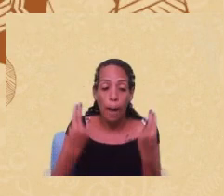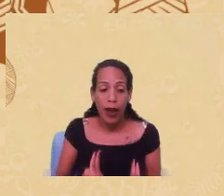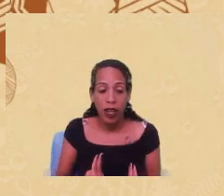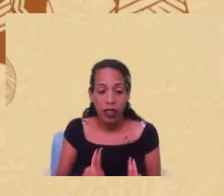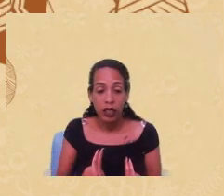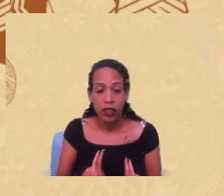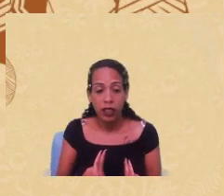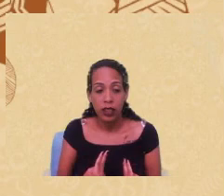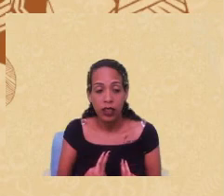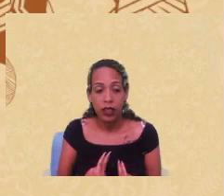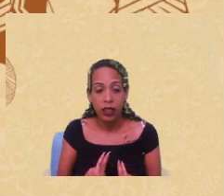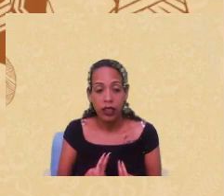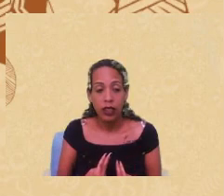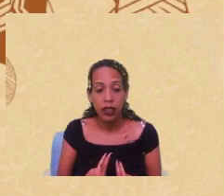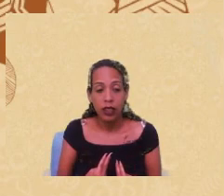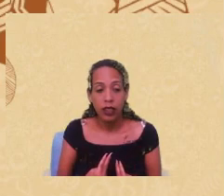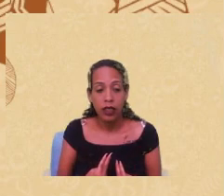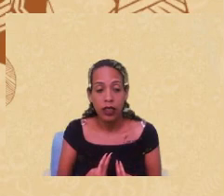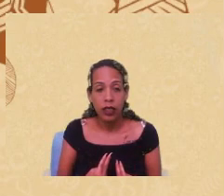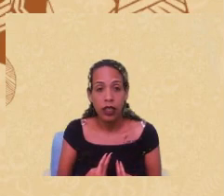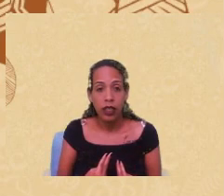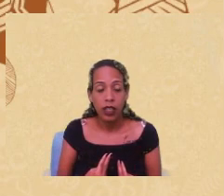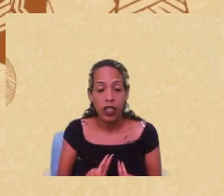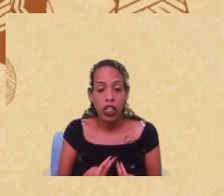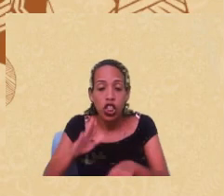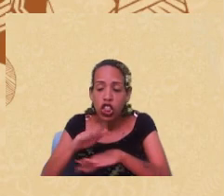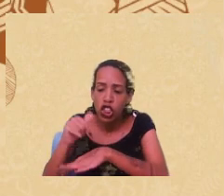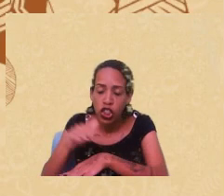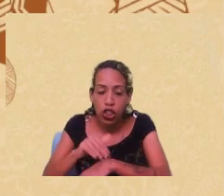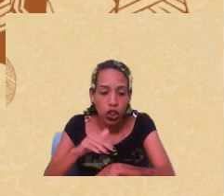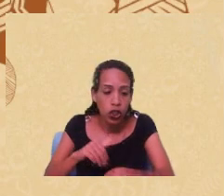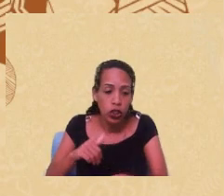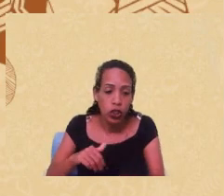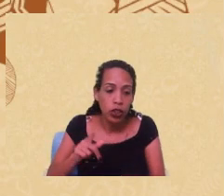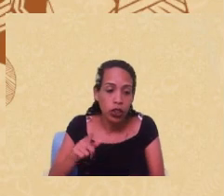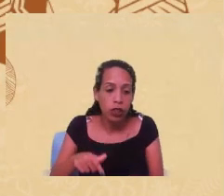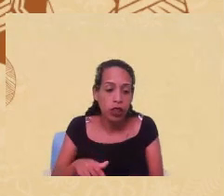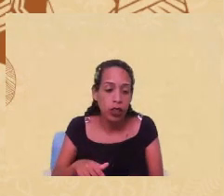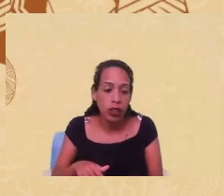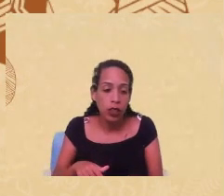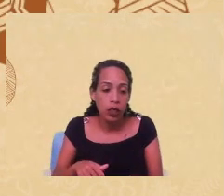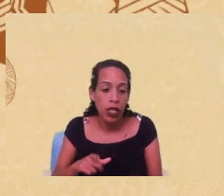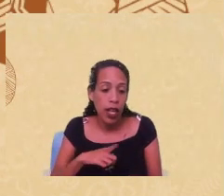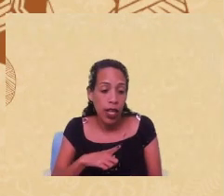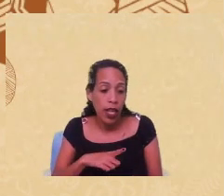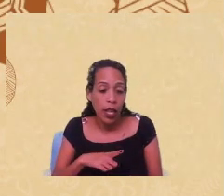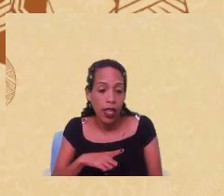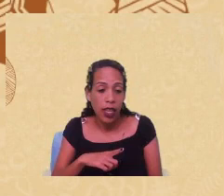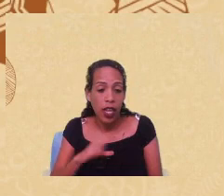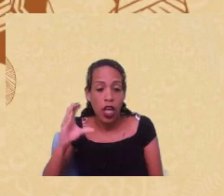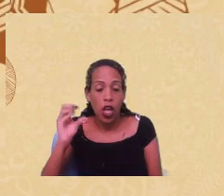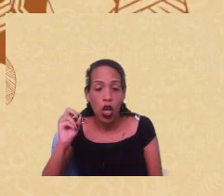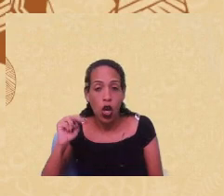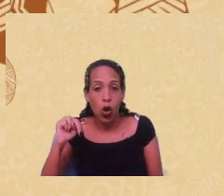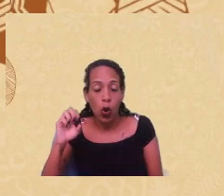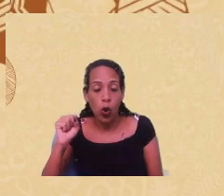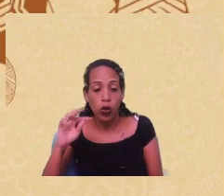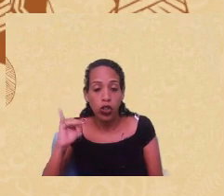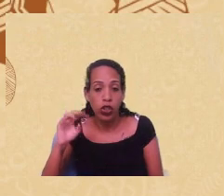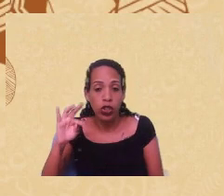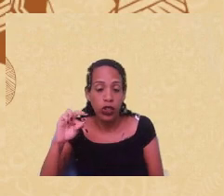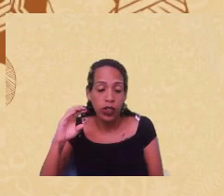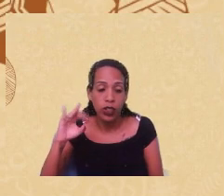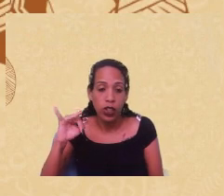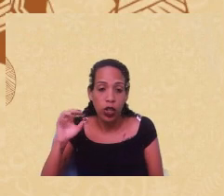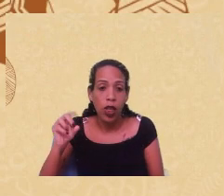nos convoca, ela é constitucional, ela está dentro do bojo das